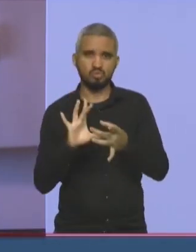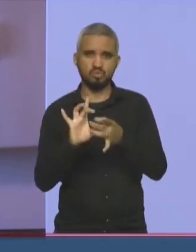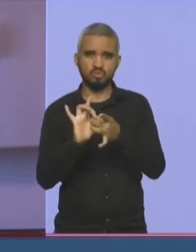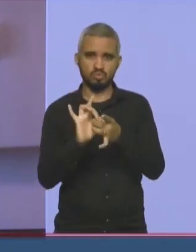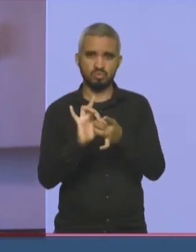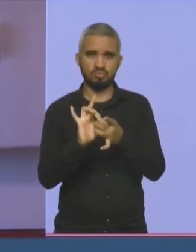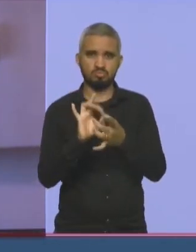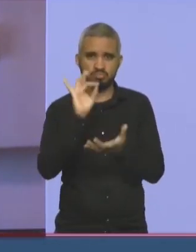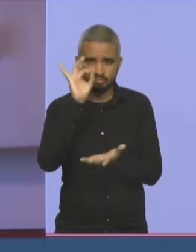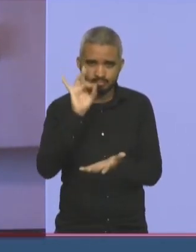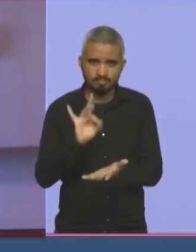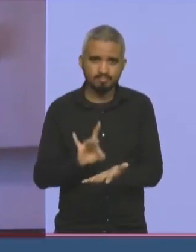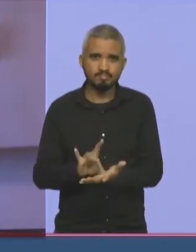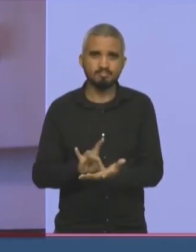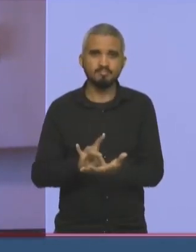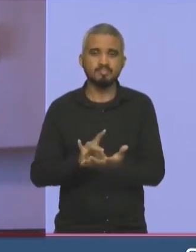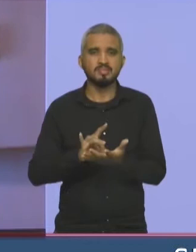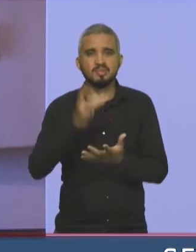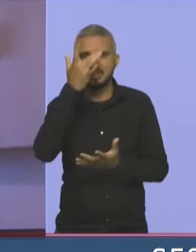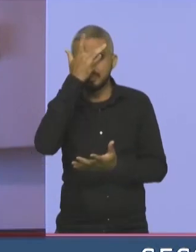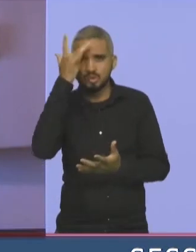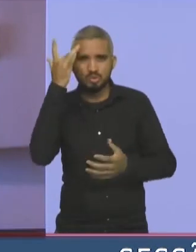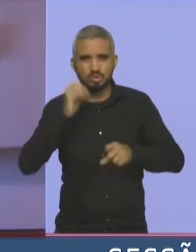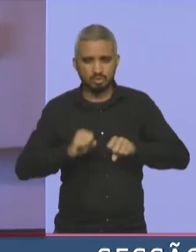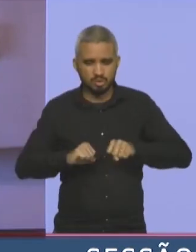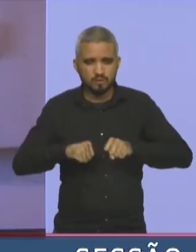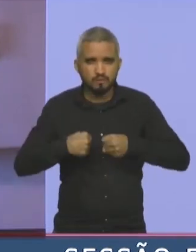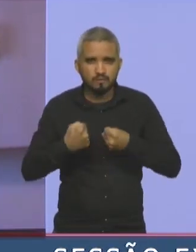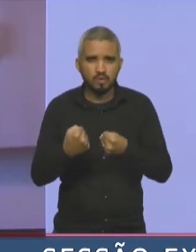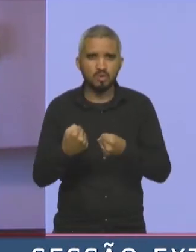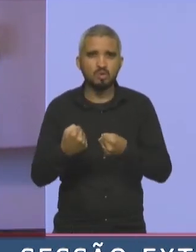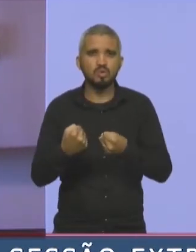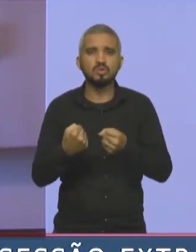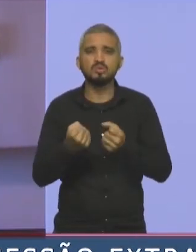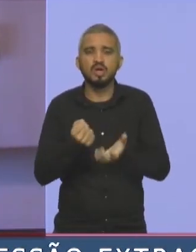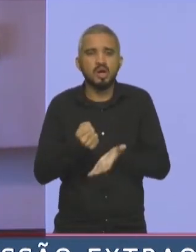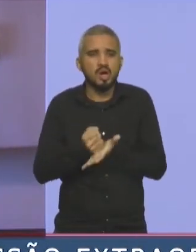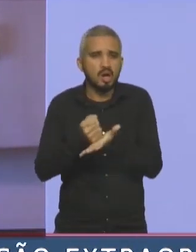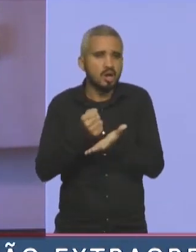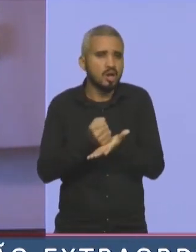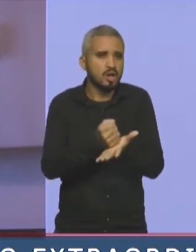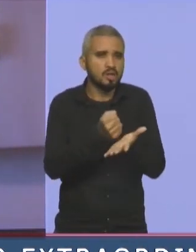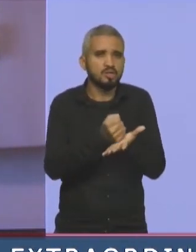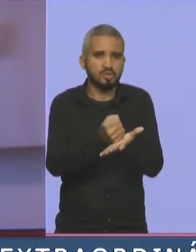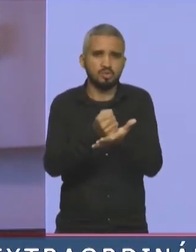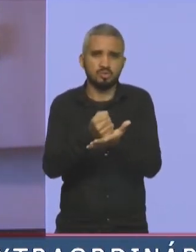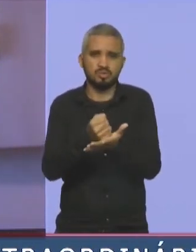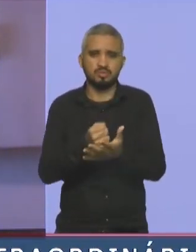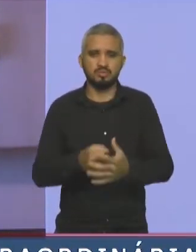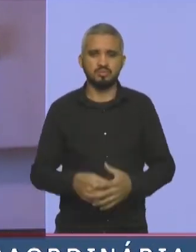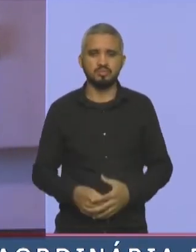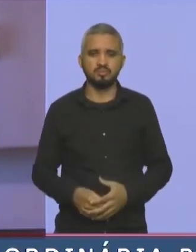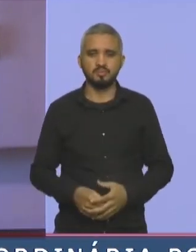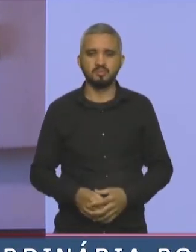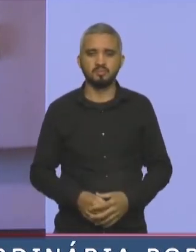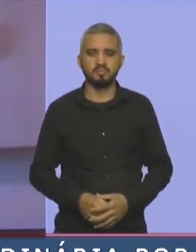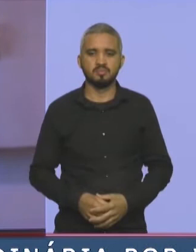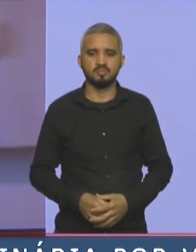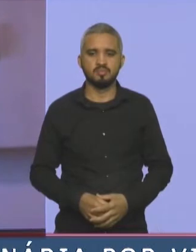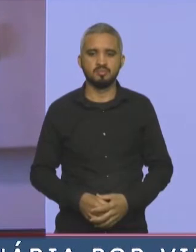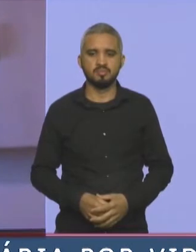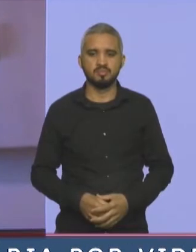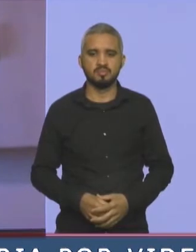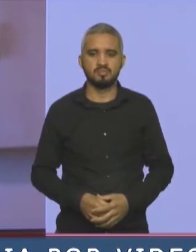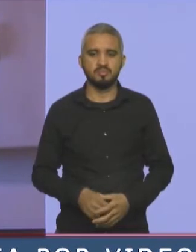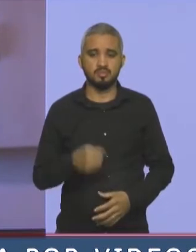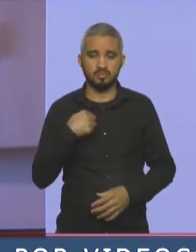verdadeiramente se esforçando para colaborar em prol de um benefício comum, benefício da sociedade. Eu voto